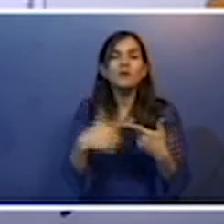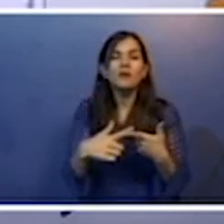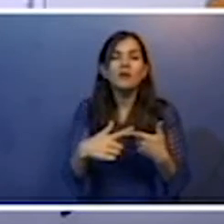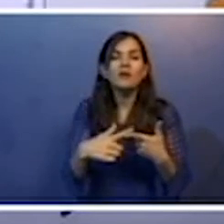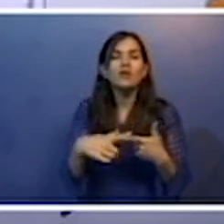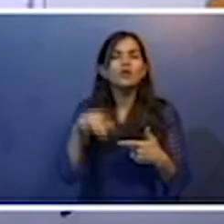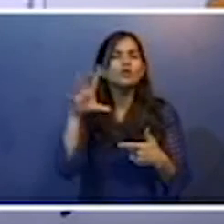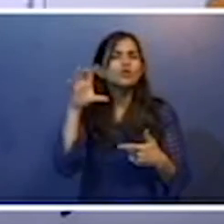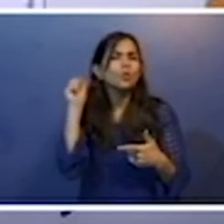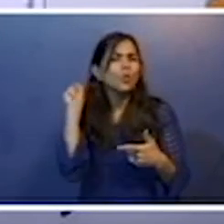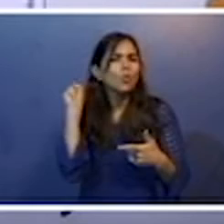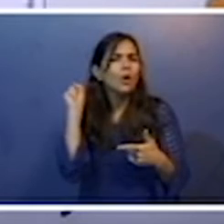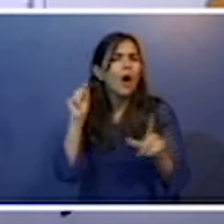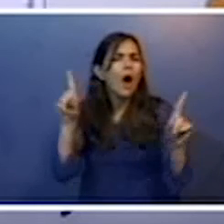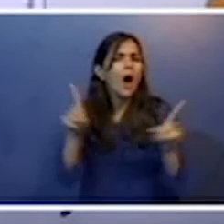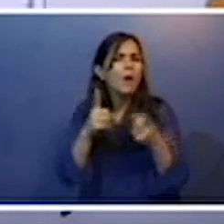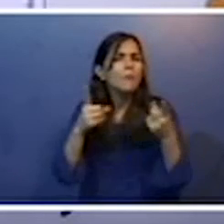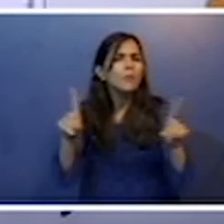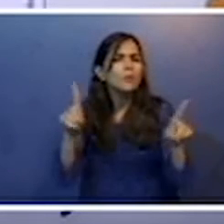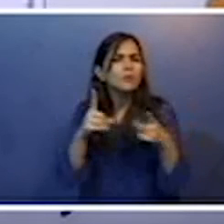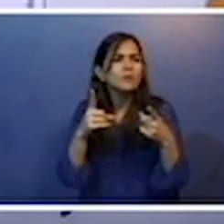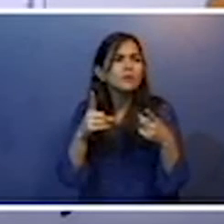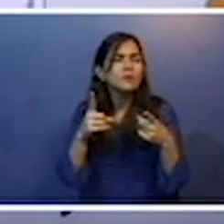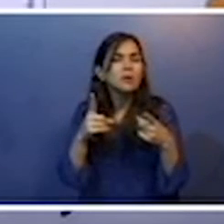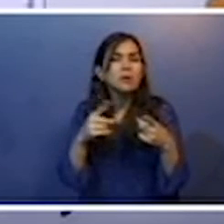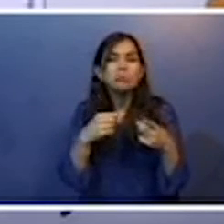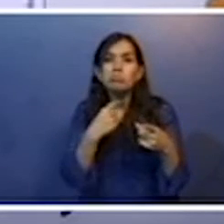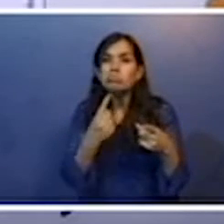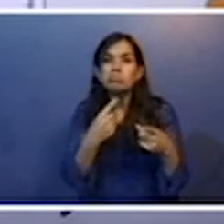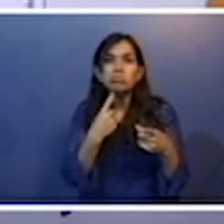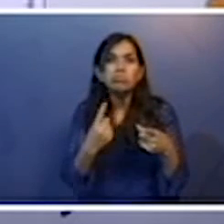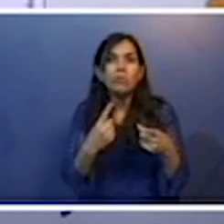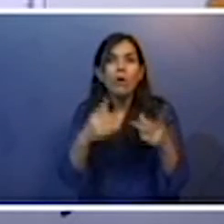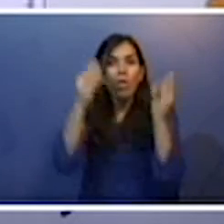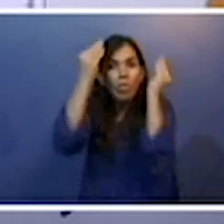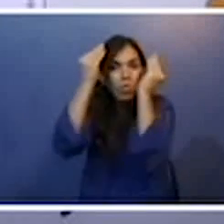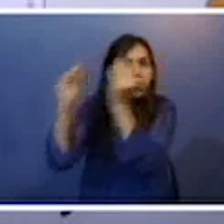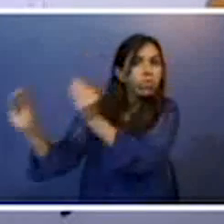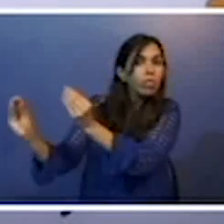escutamos uma música e a gente não consegue se livrar dela.